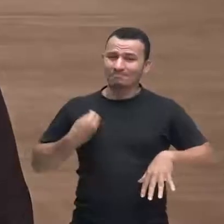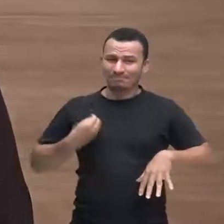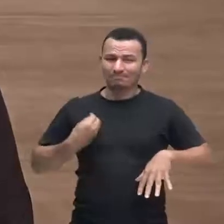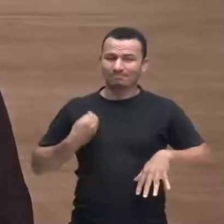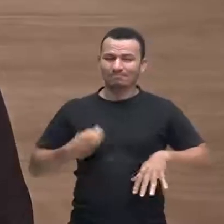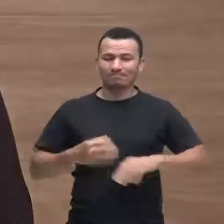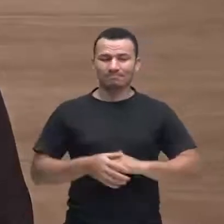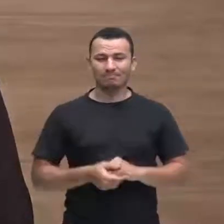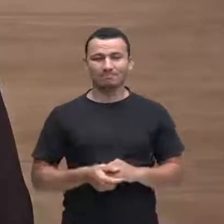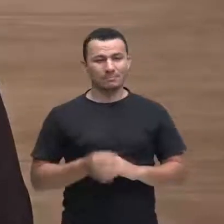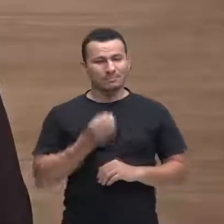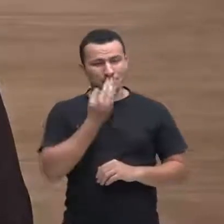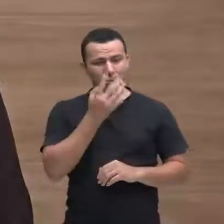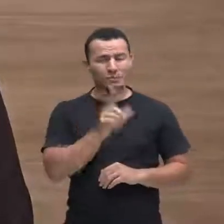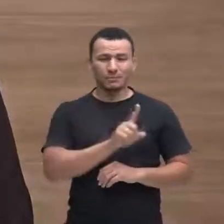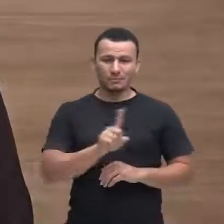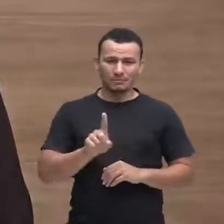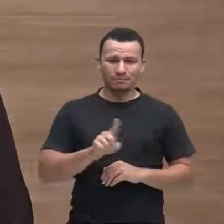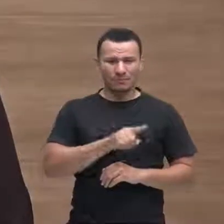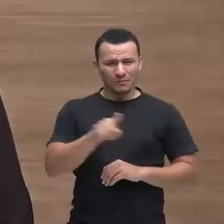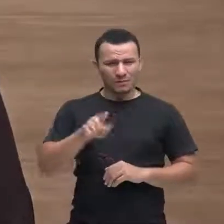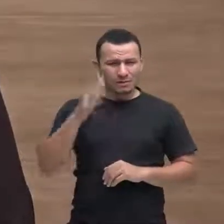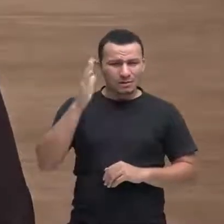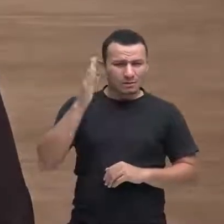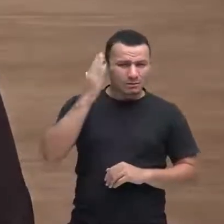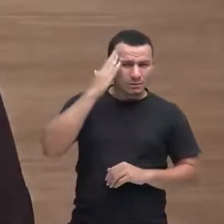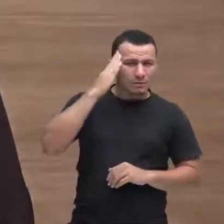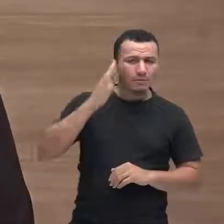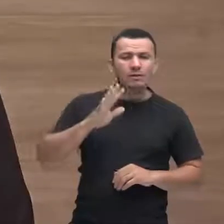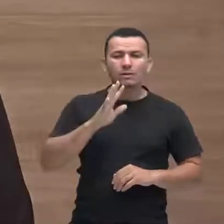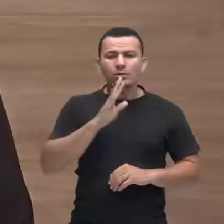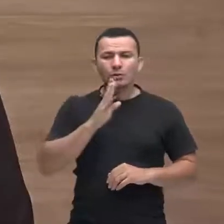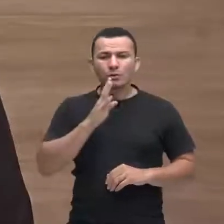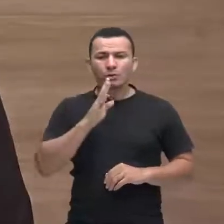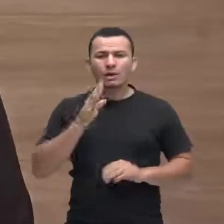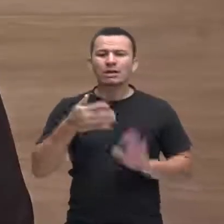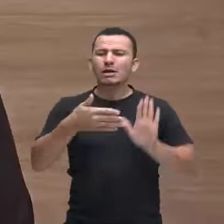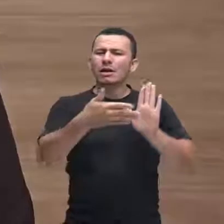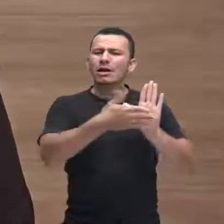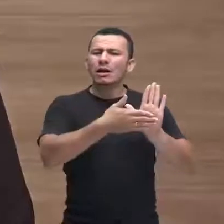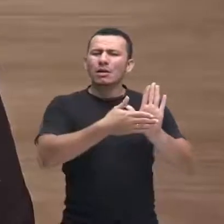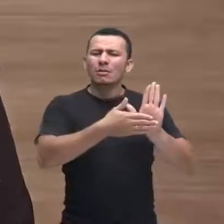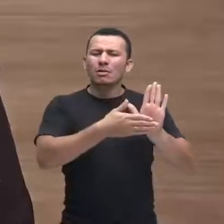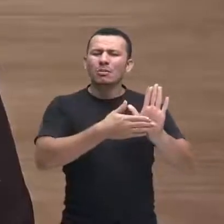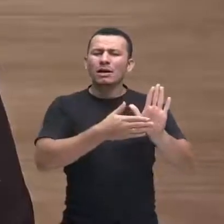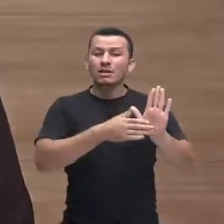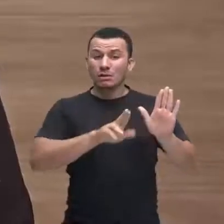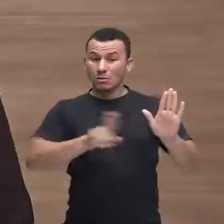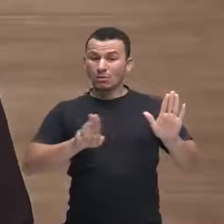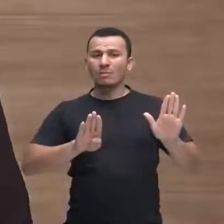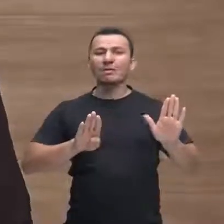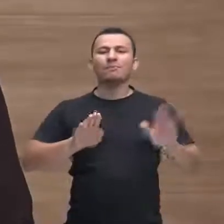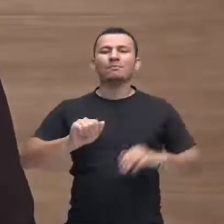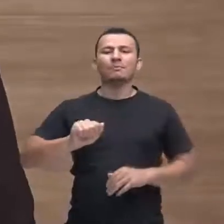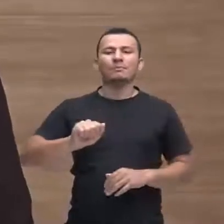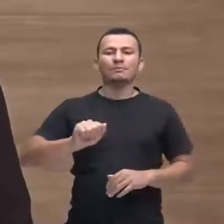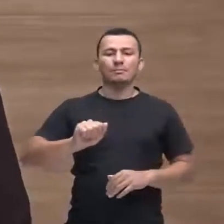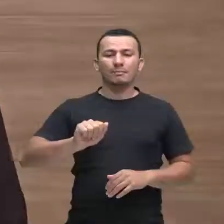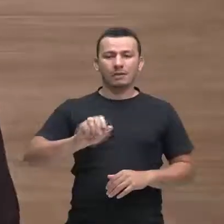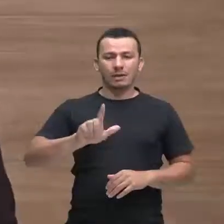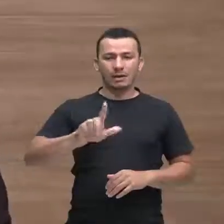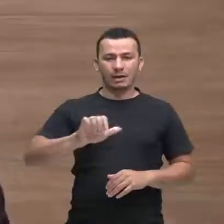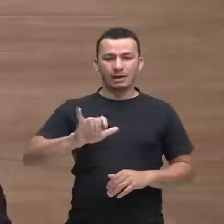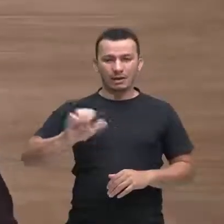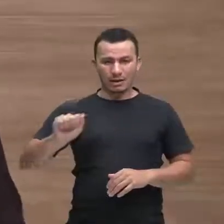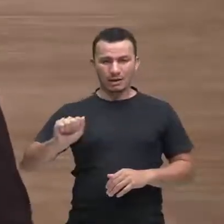Eu creio que todos já ouviram falar em uma proposta chamada Baleia Azul. Você ouviu, não é? Já